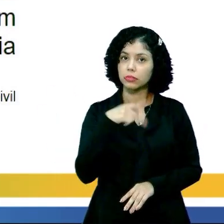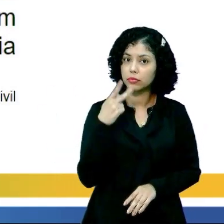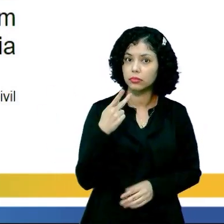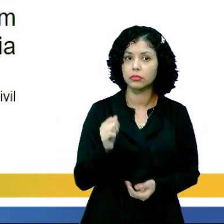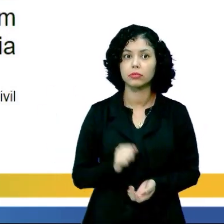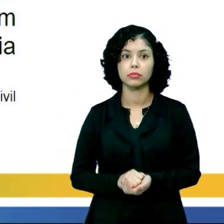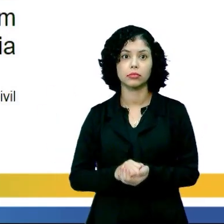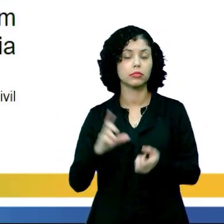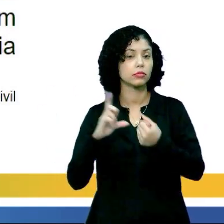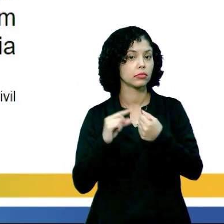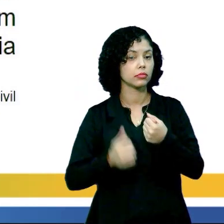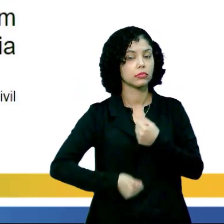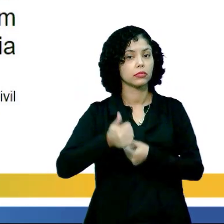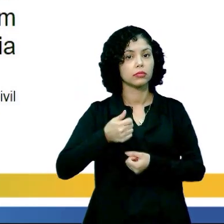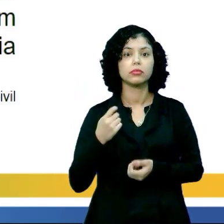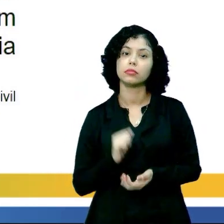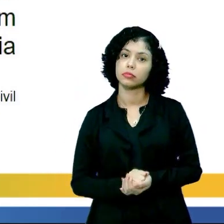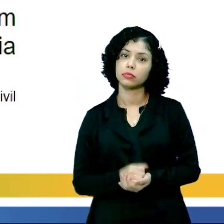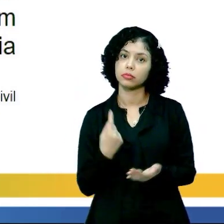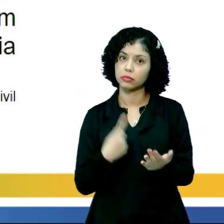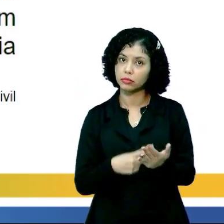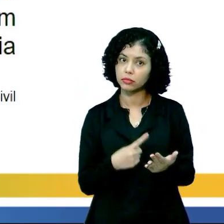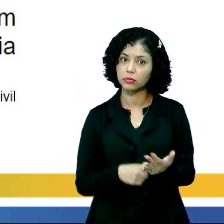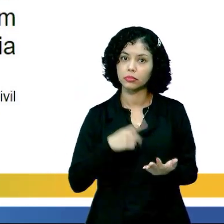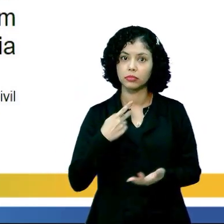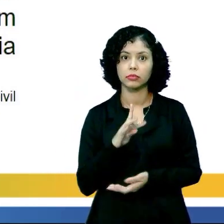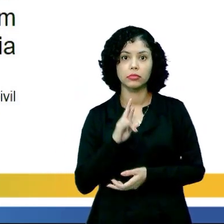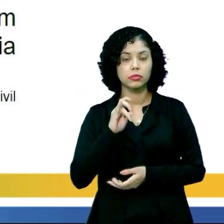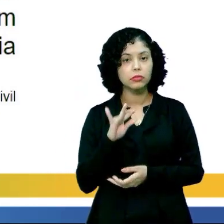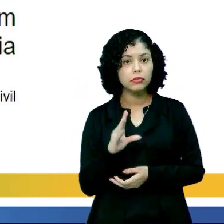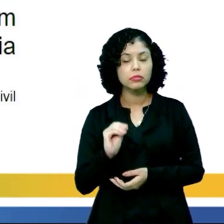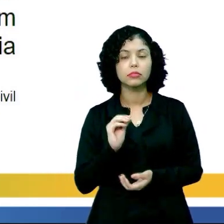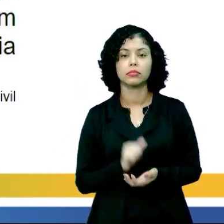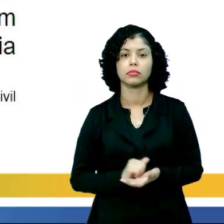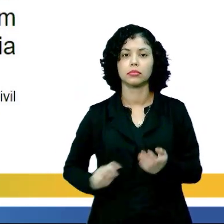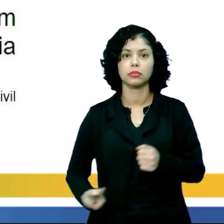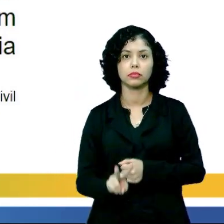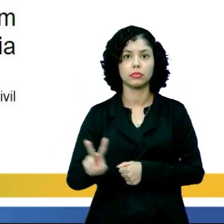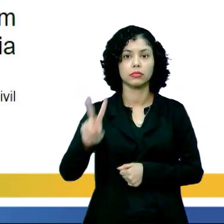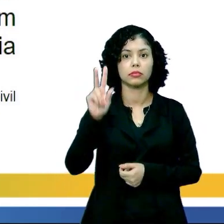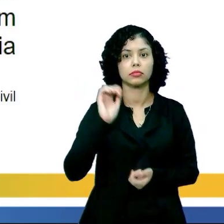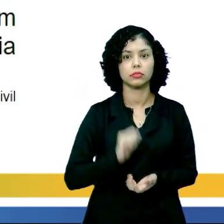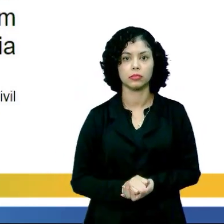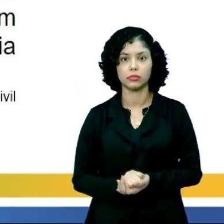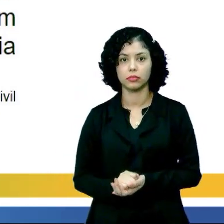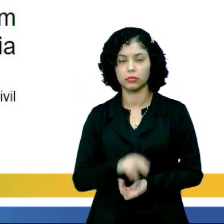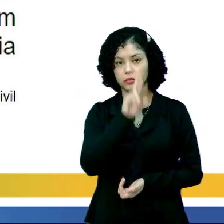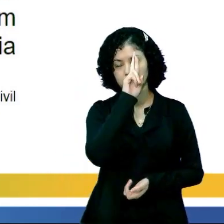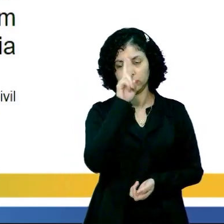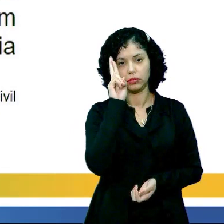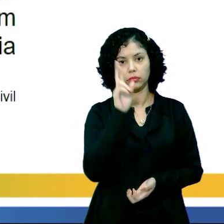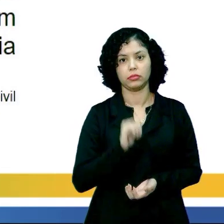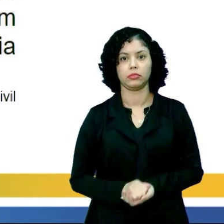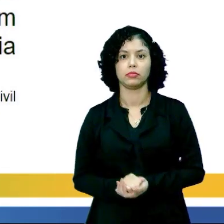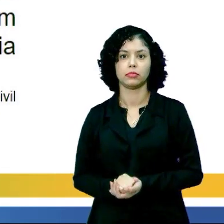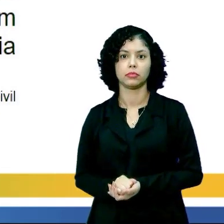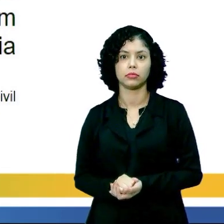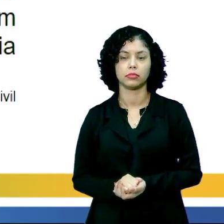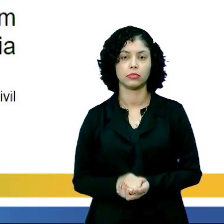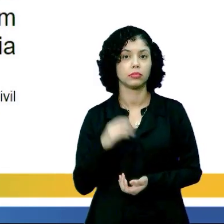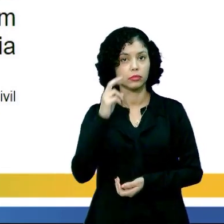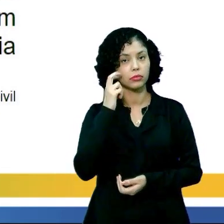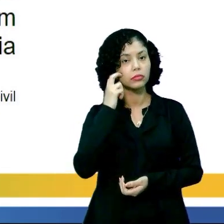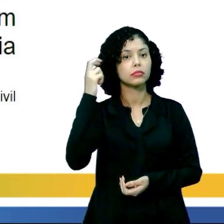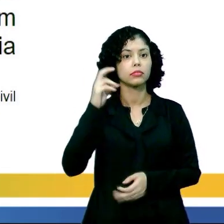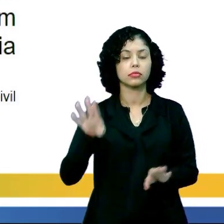dizendo aqui no artigo 1º, gente, que para ser considerado patrimônio, tem que ter valor, seja valor histórico, seja valor